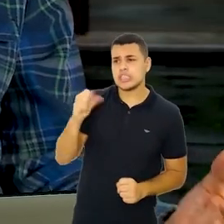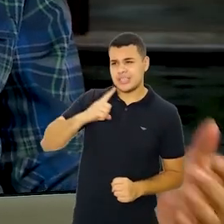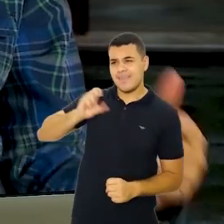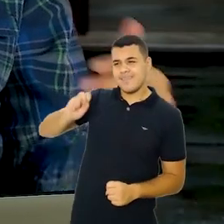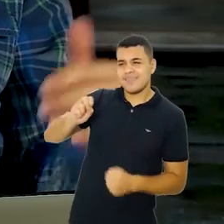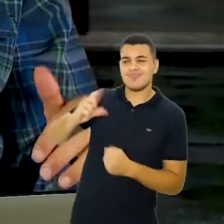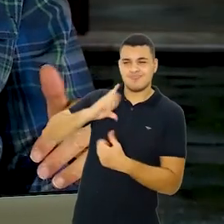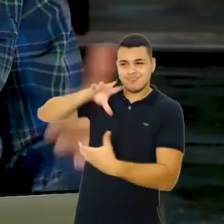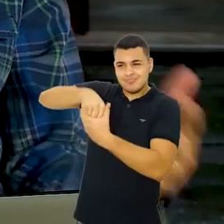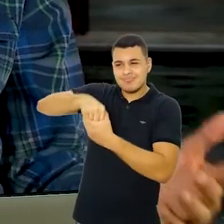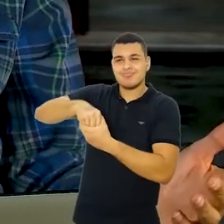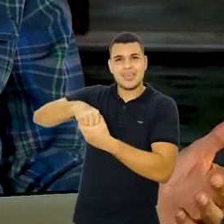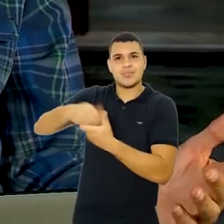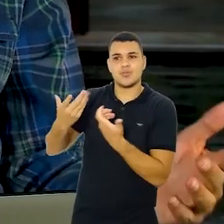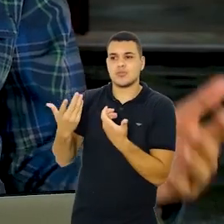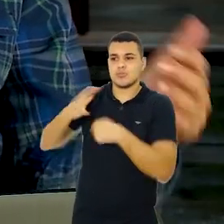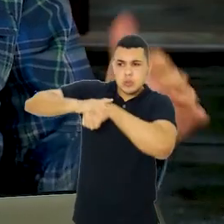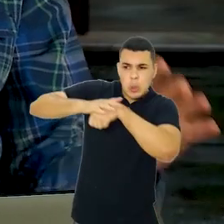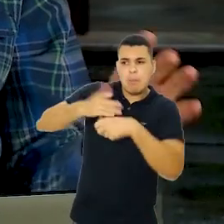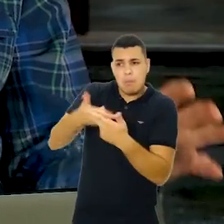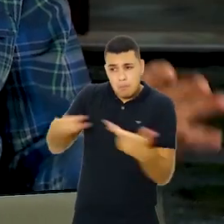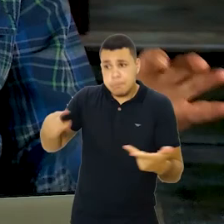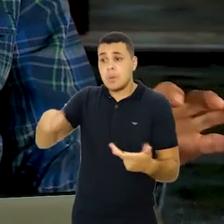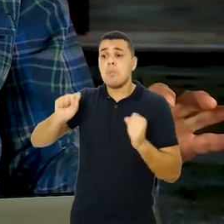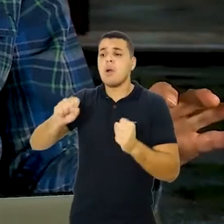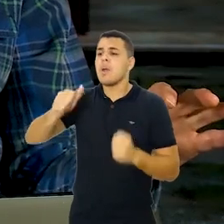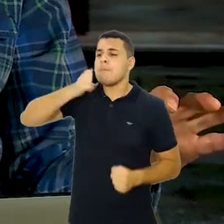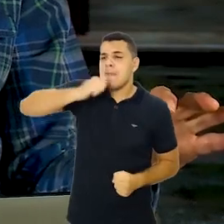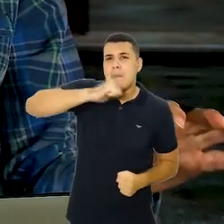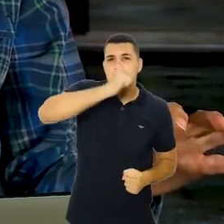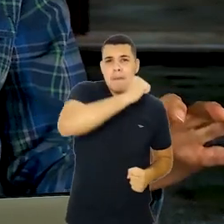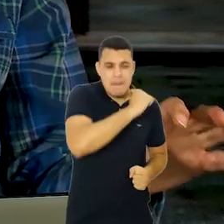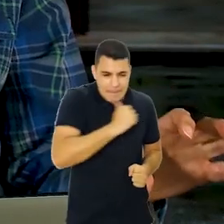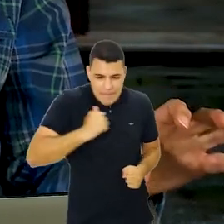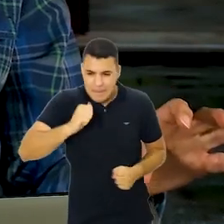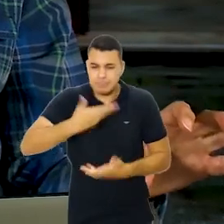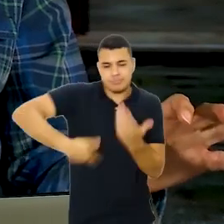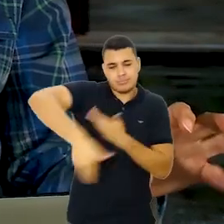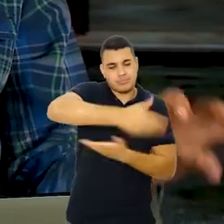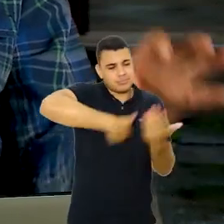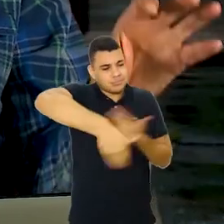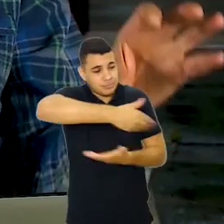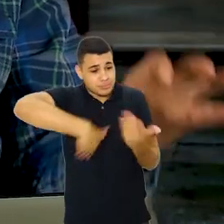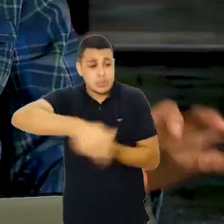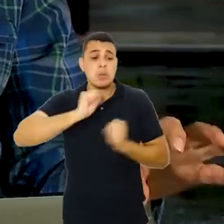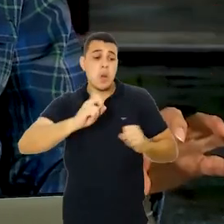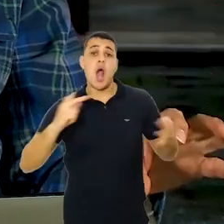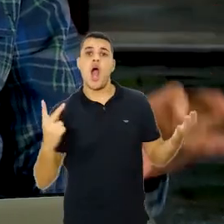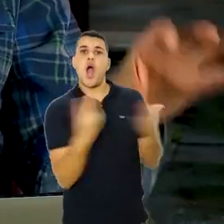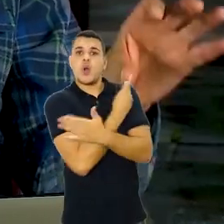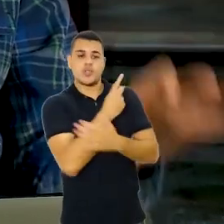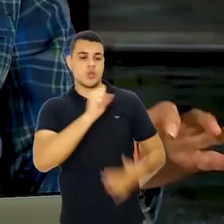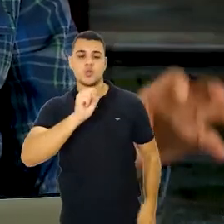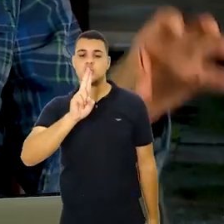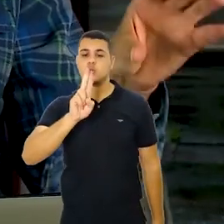crianças beberam aquele leite, isso é, característicamente, um surto de